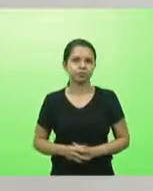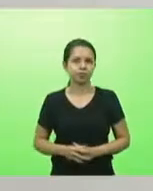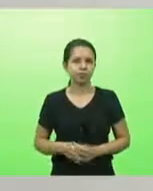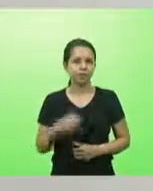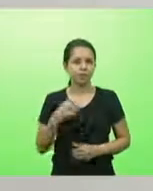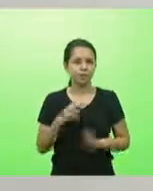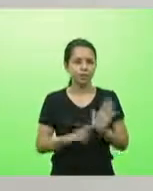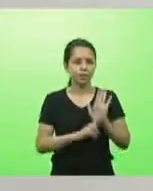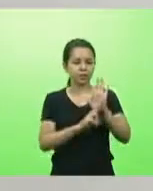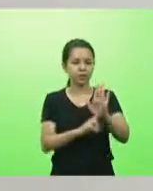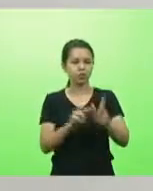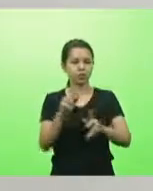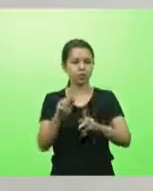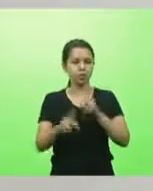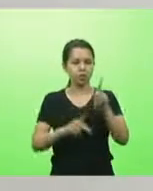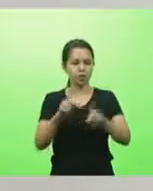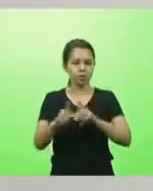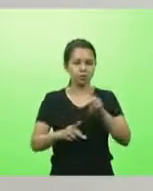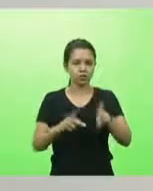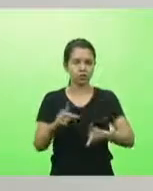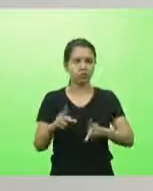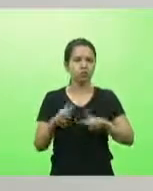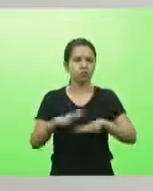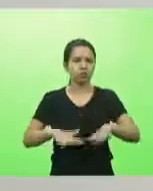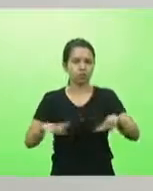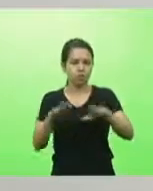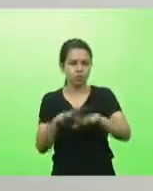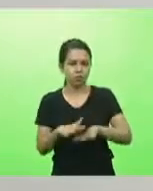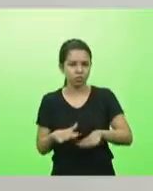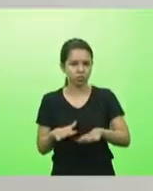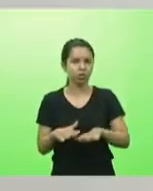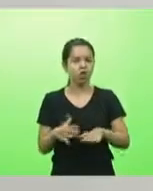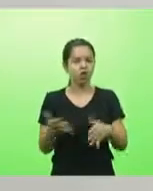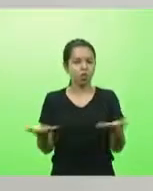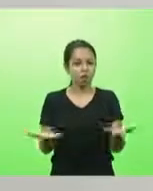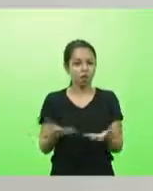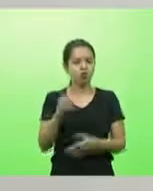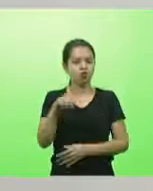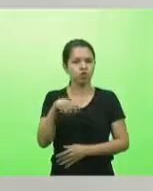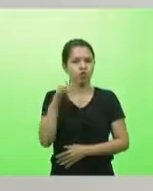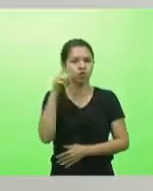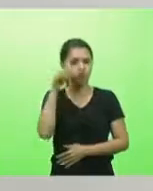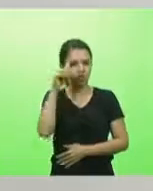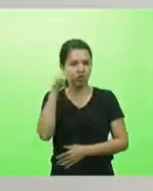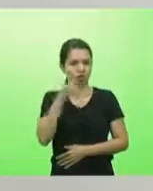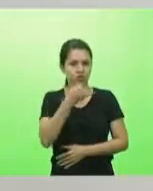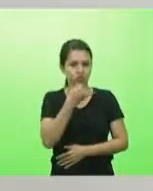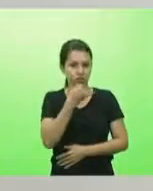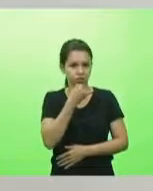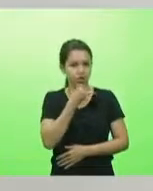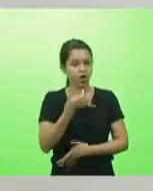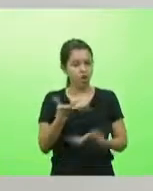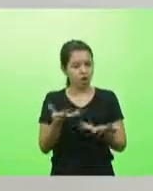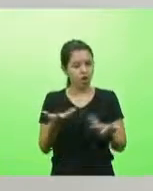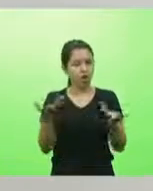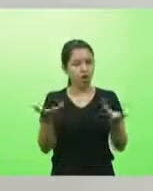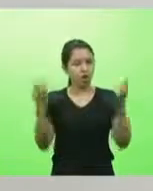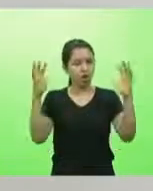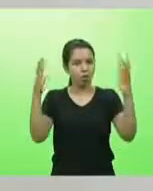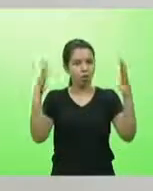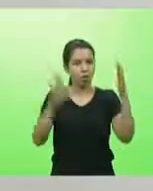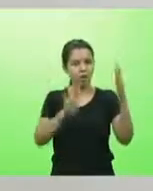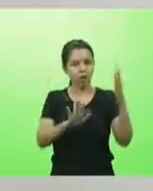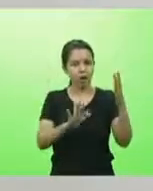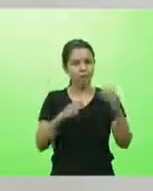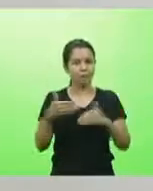todos os catarinenses. É um dia triste para a gente. Gostaria de que está comemorando essa situação. Vai ficar mais grave. Nós tivemos 10 pessoas, seu